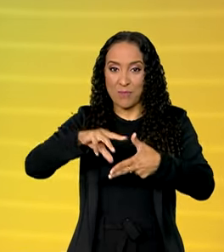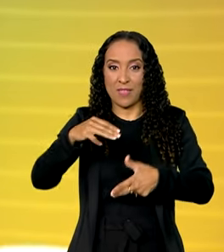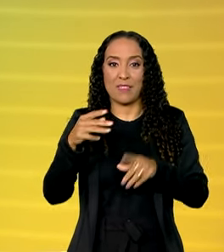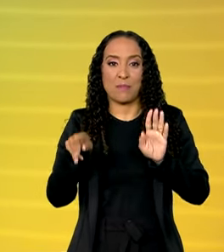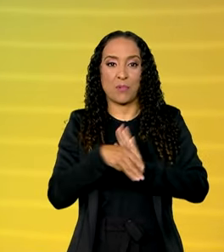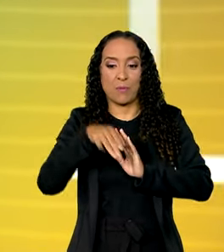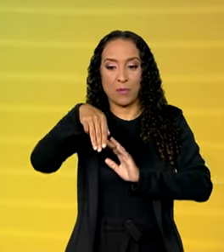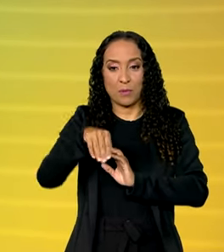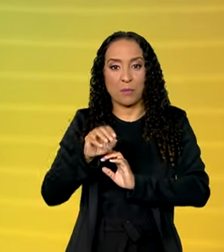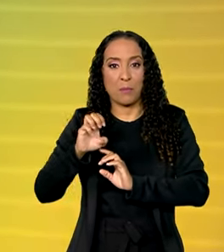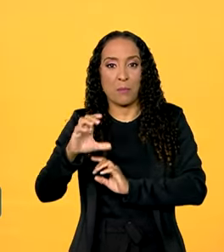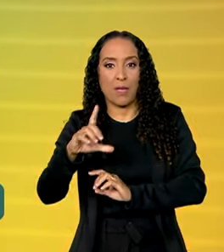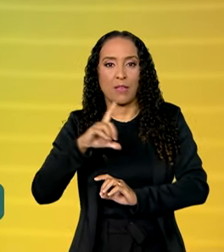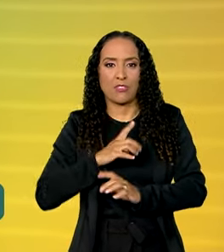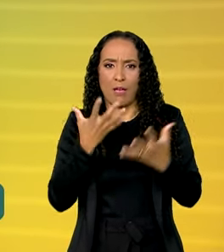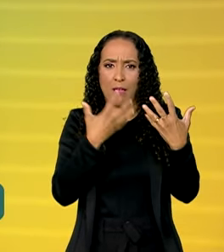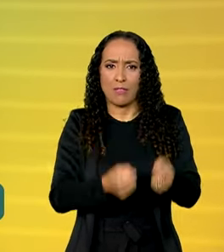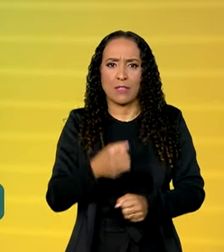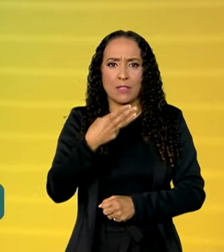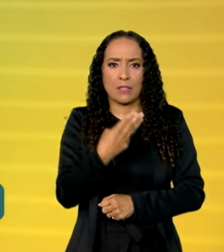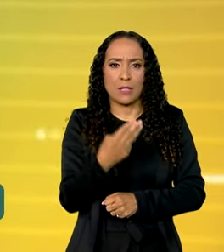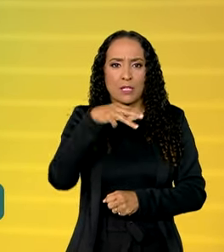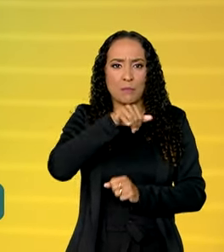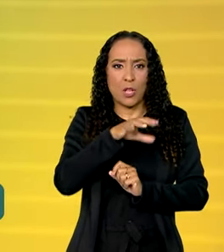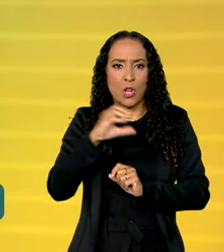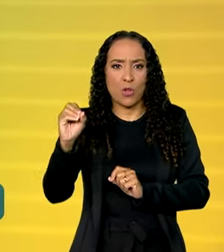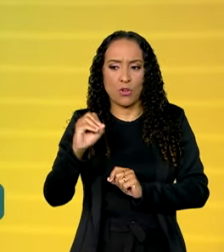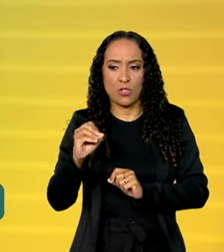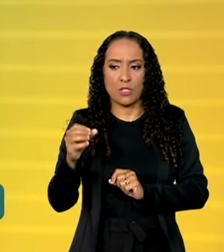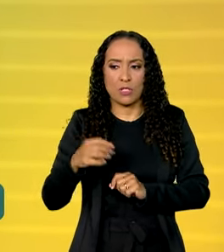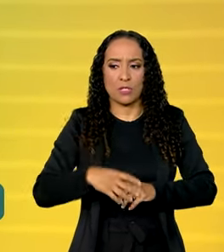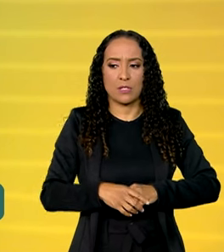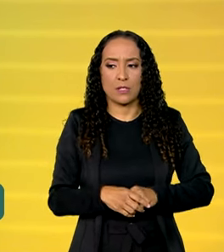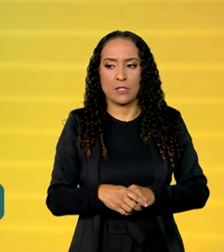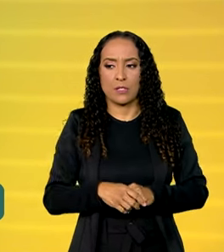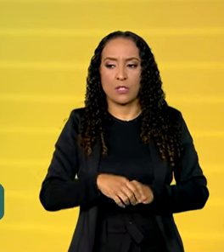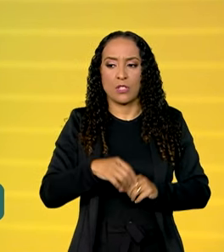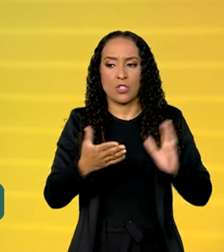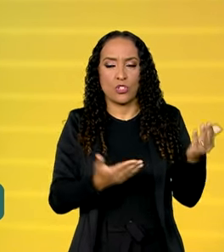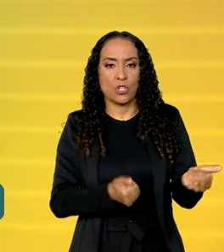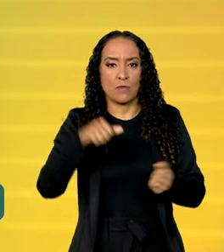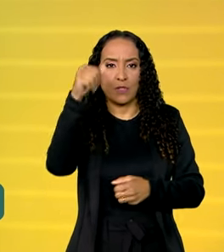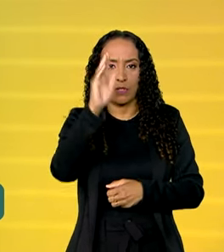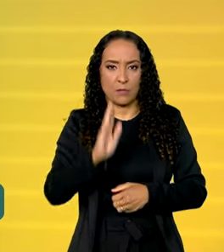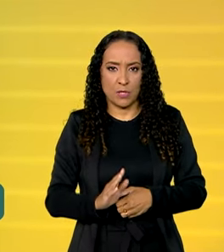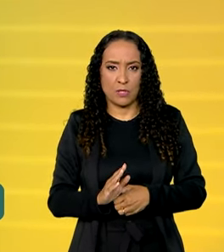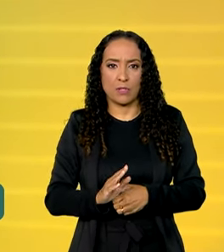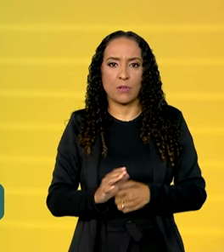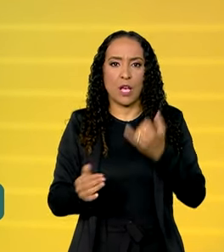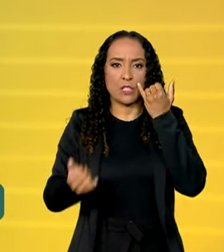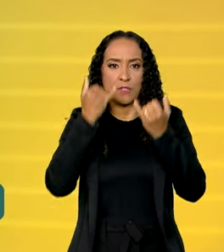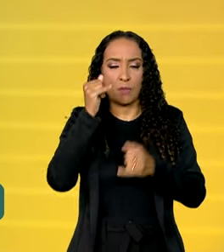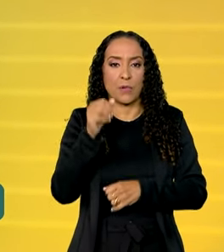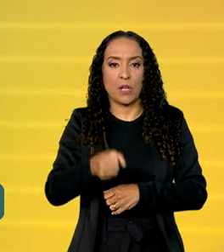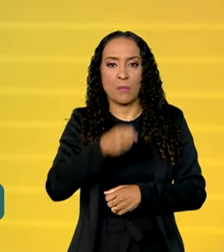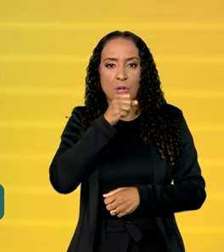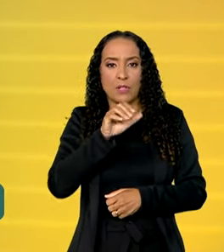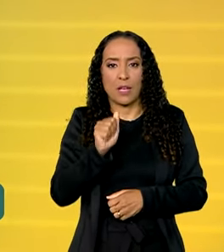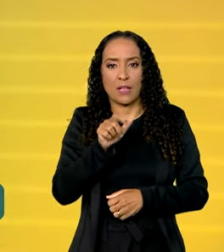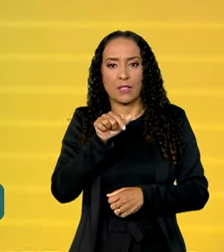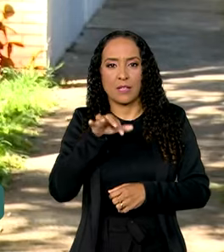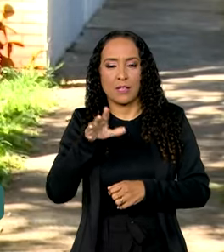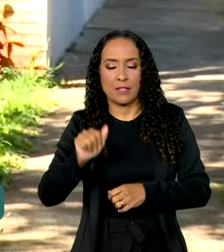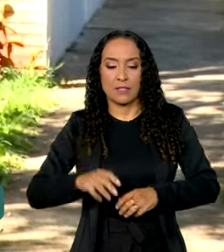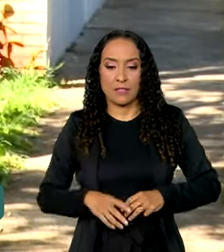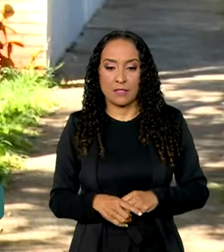do MEC já atende 3,9 milhões de jovens em todo o Brasil. As informações com a repórter Adriana Natale.